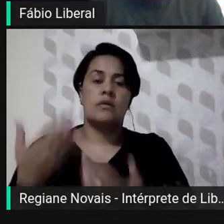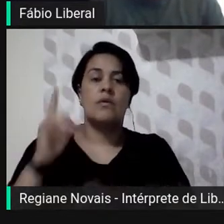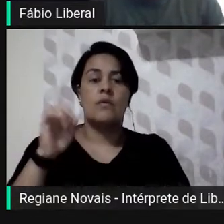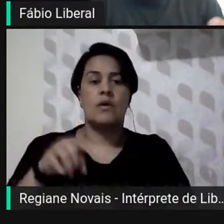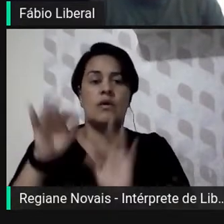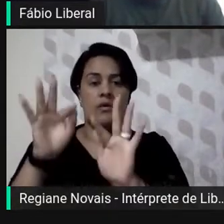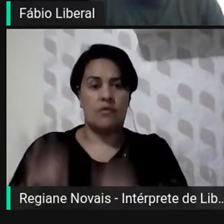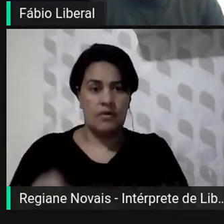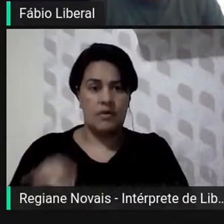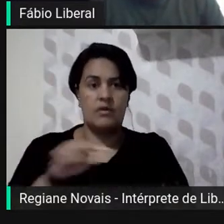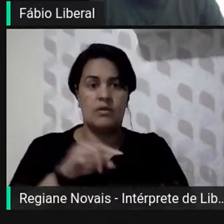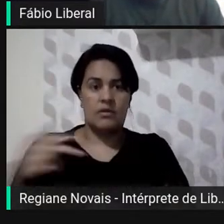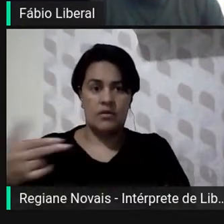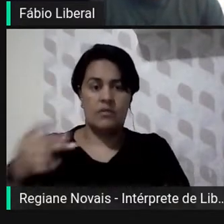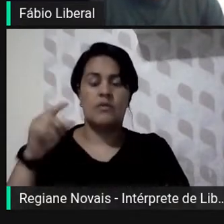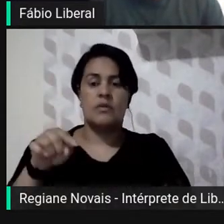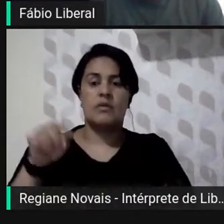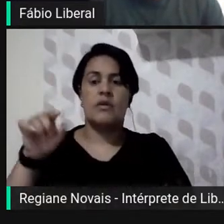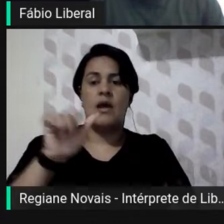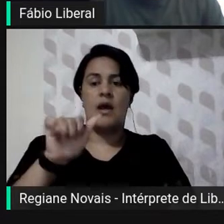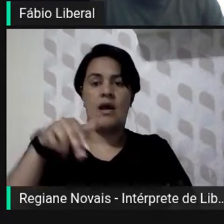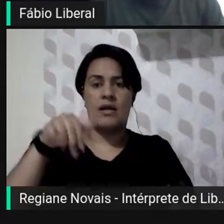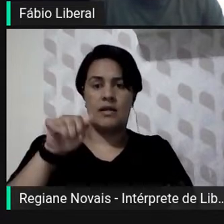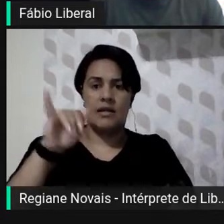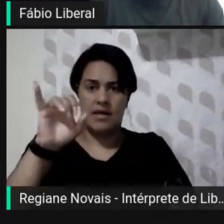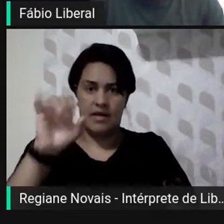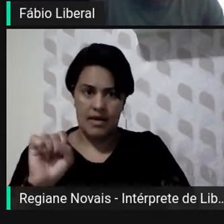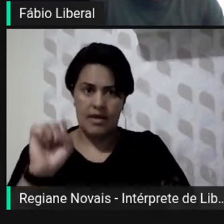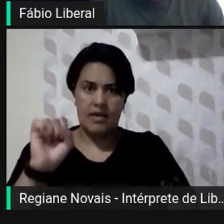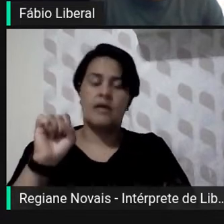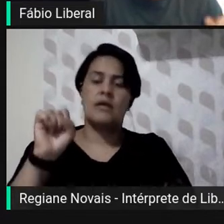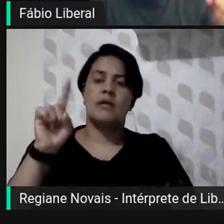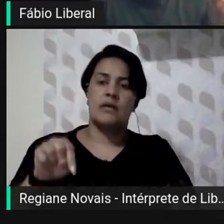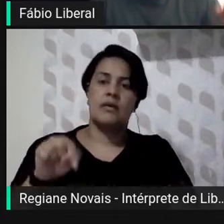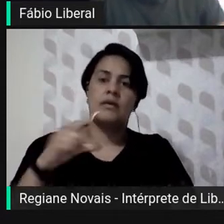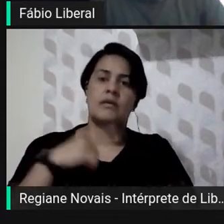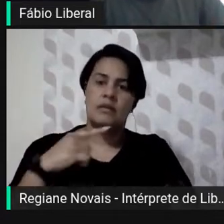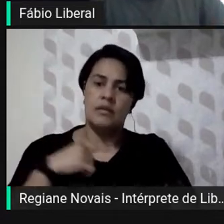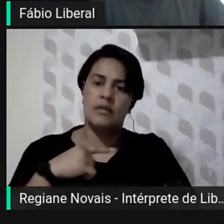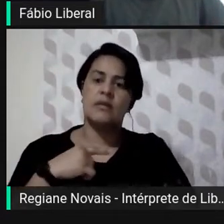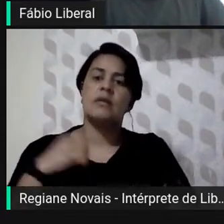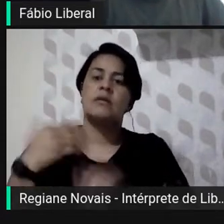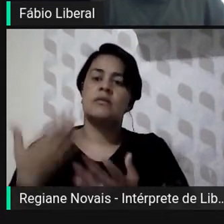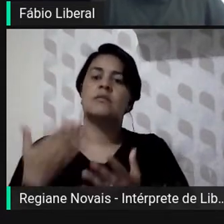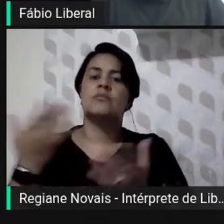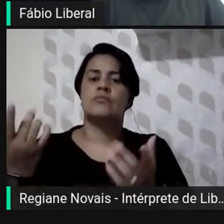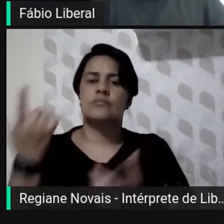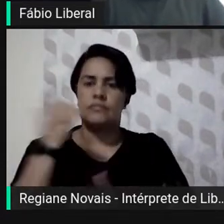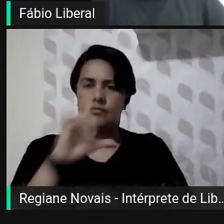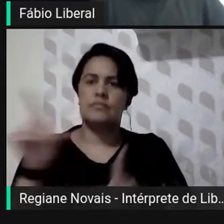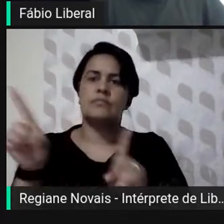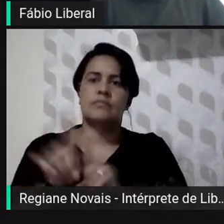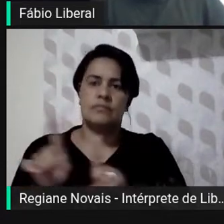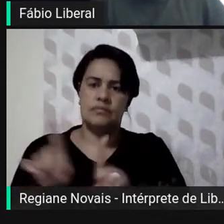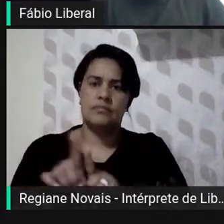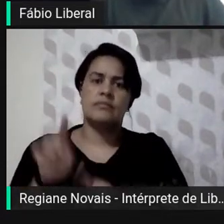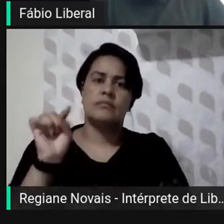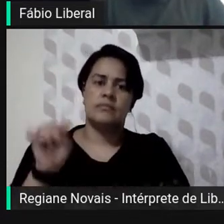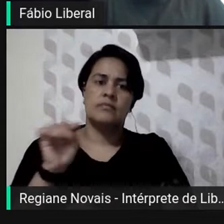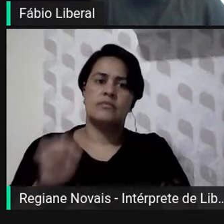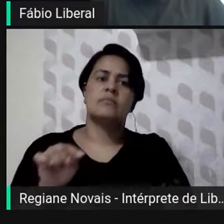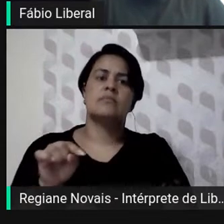a edição dos anais de todo o período imperial, completando todo o período, envolveu também a transcrição e atualização